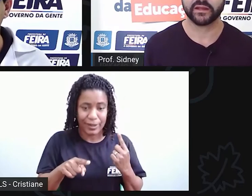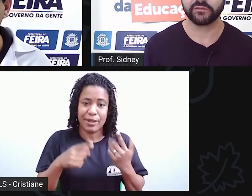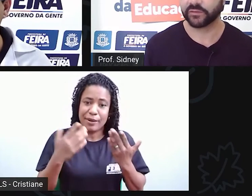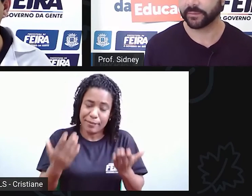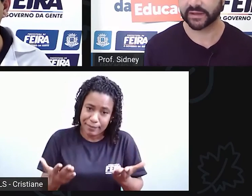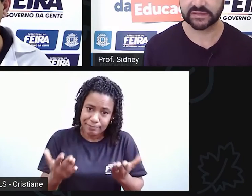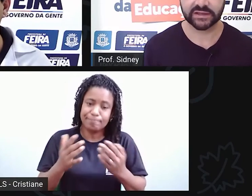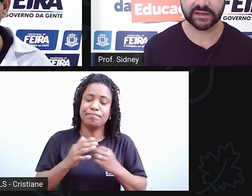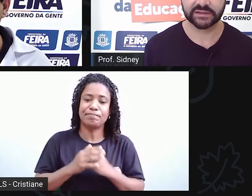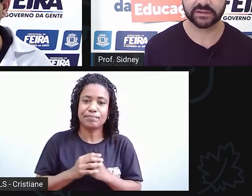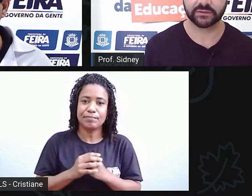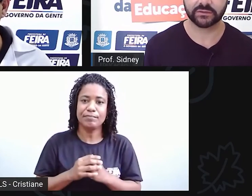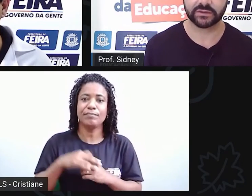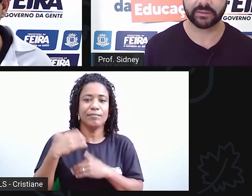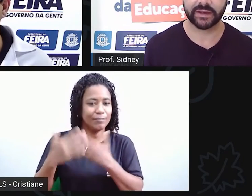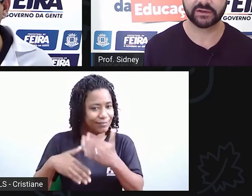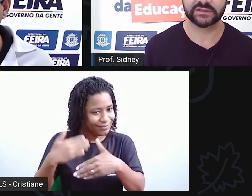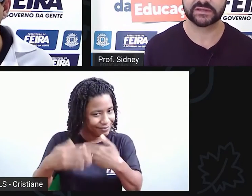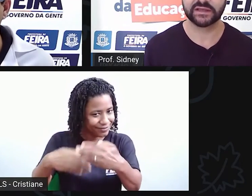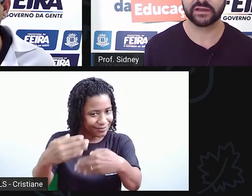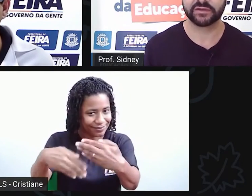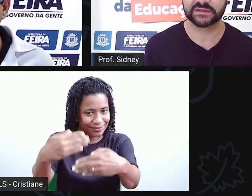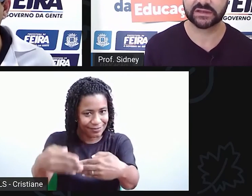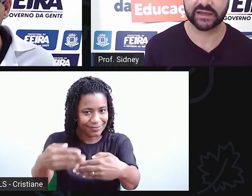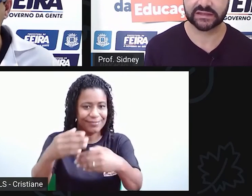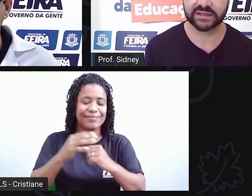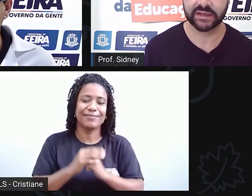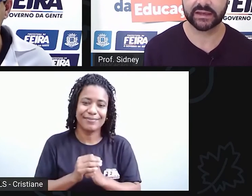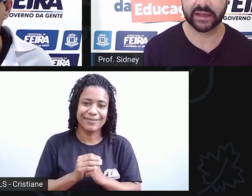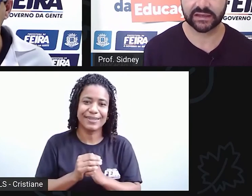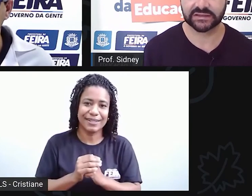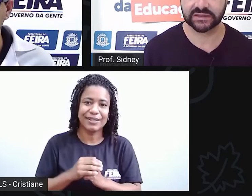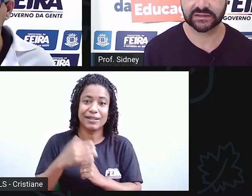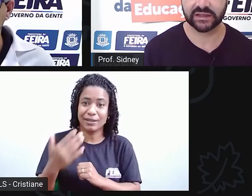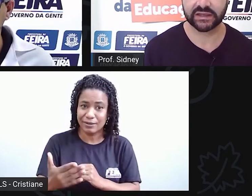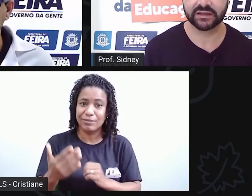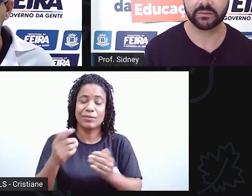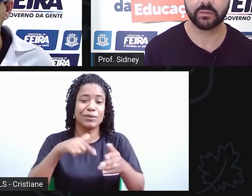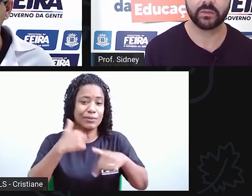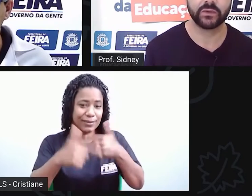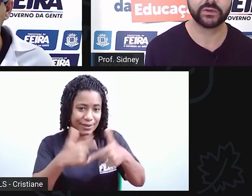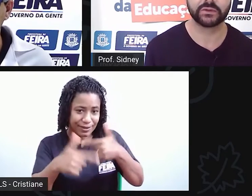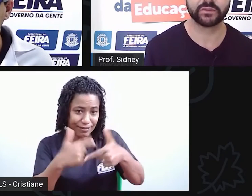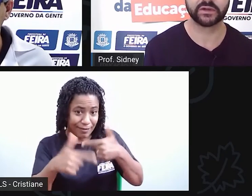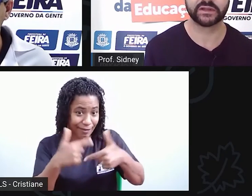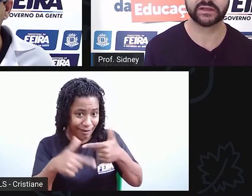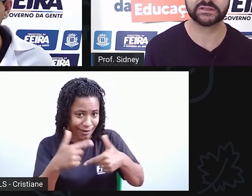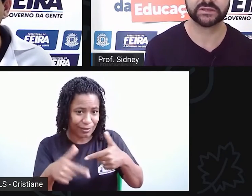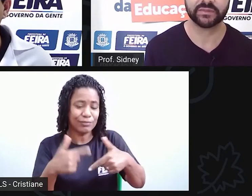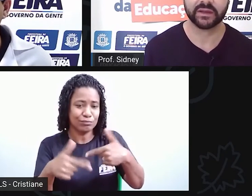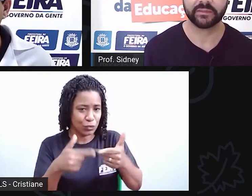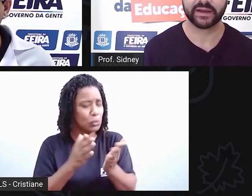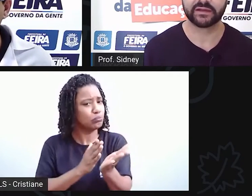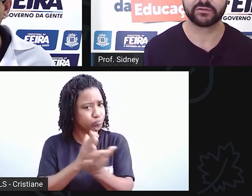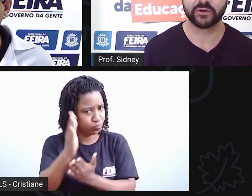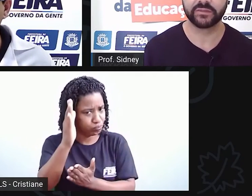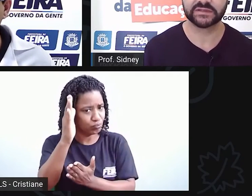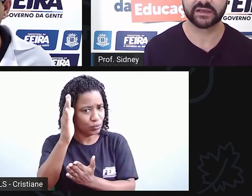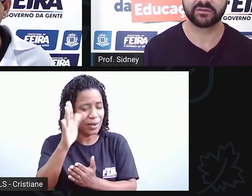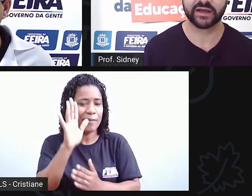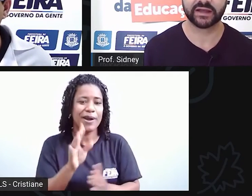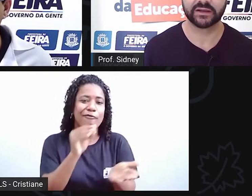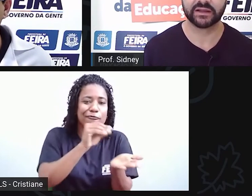Enfim, passei o trabalho sem fazer essa análise, que seria muito importante para